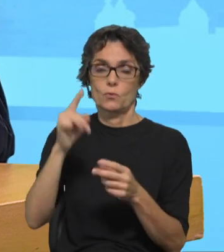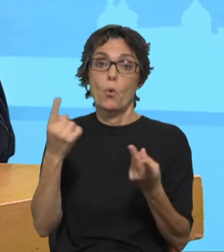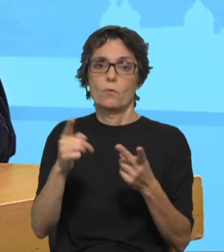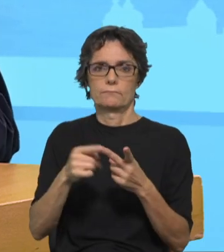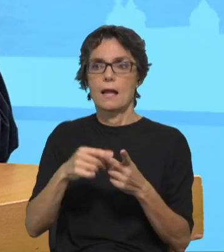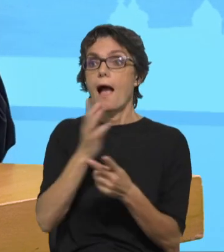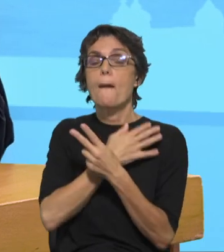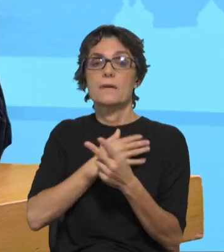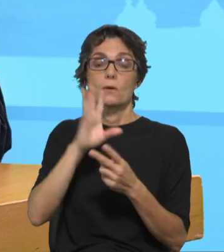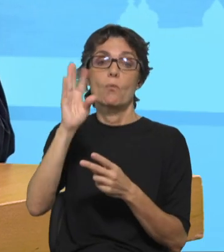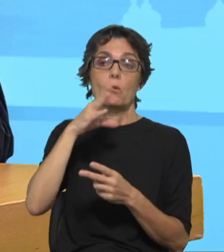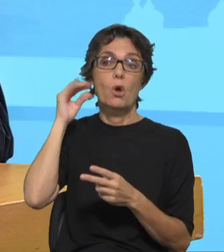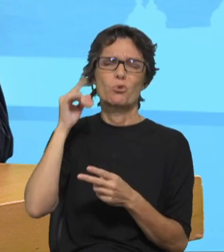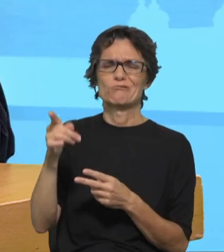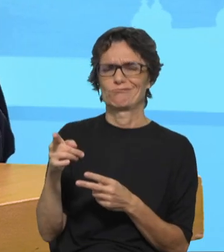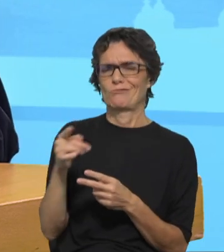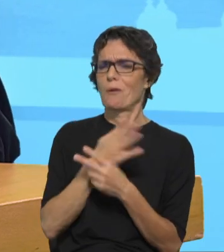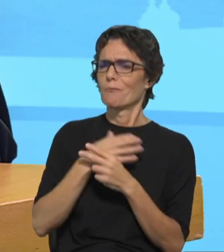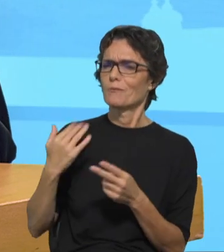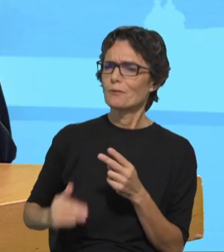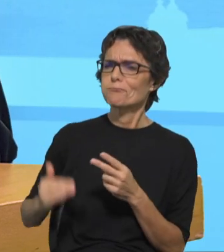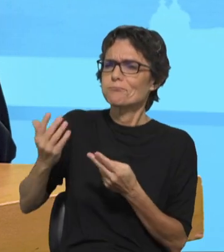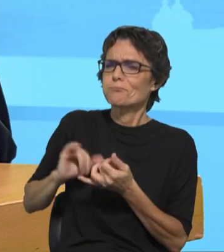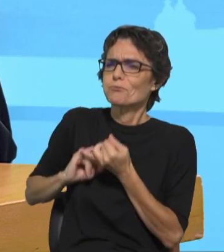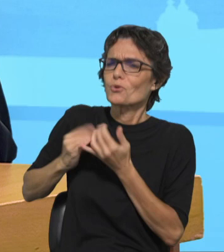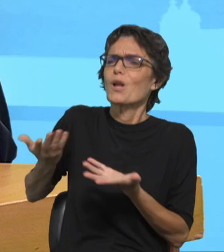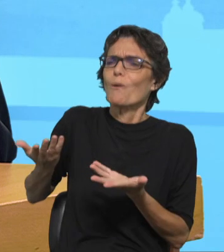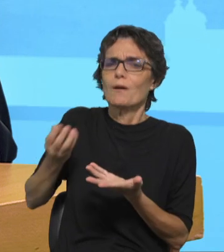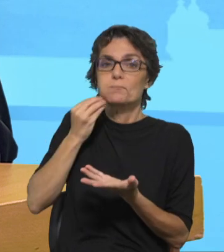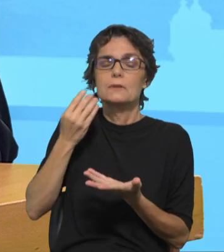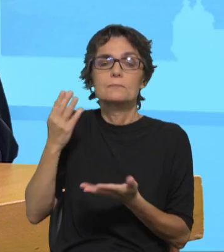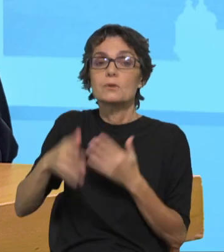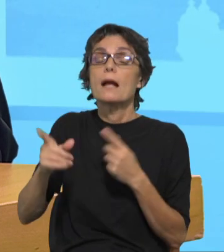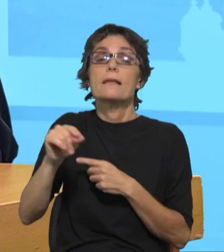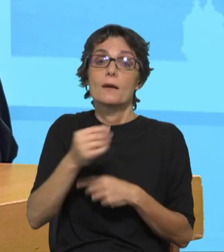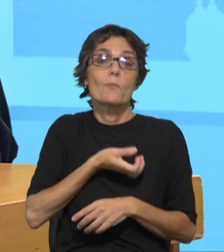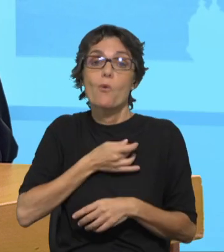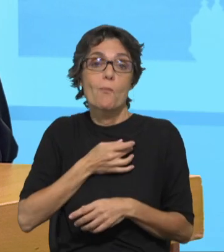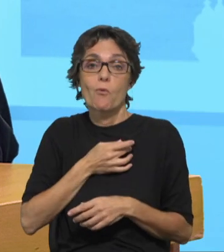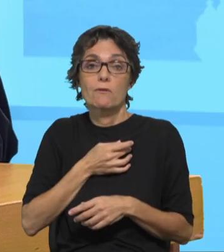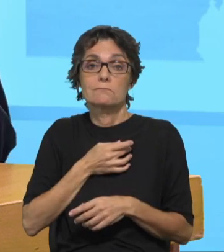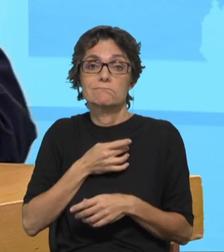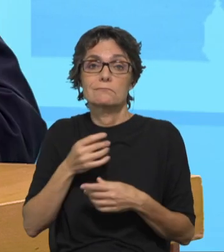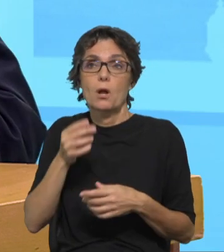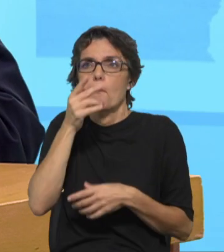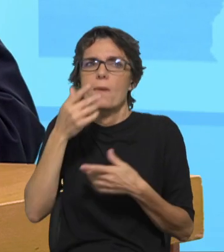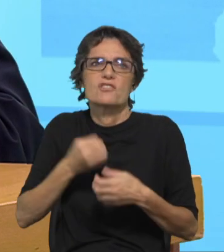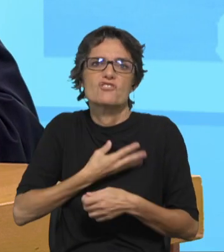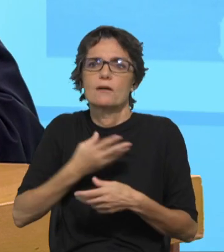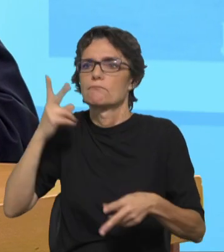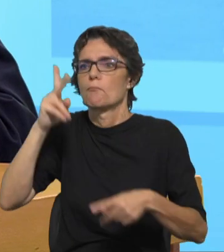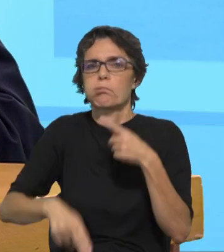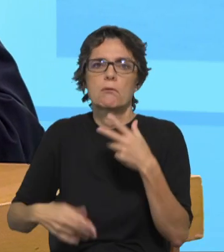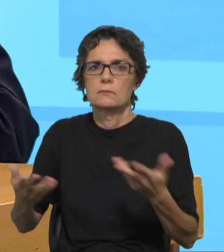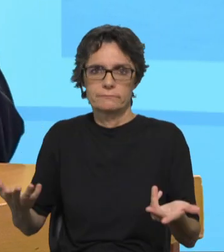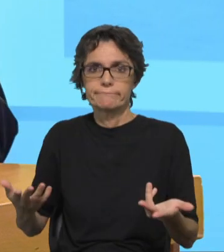vida adulta, às vezes até nos desiludimos um bocadinho com os nossos amores. E a grandeza da pessoa